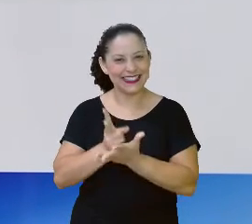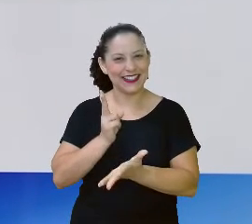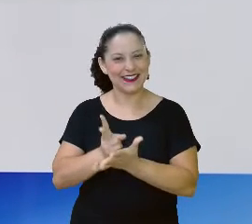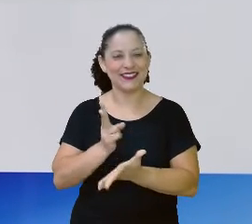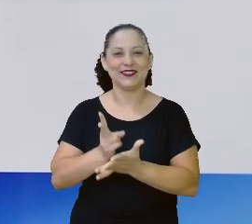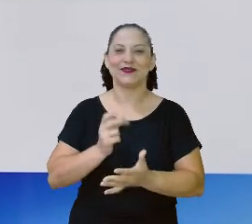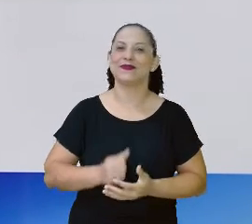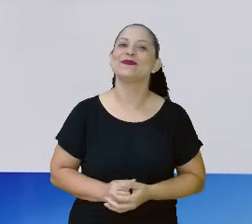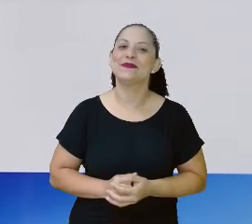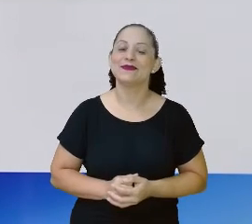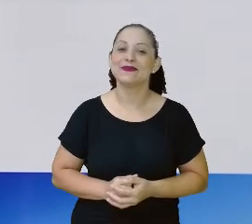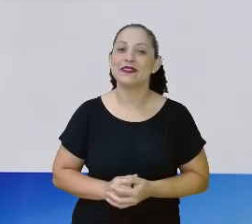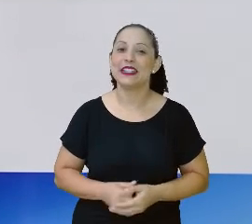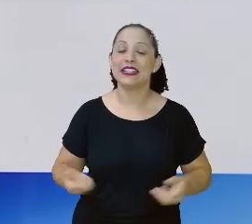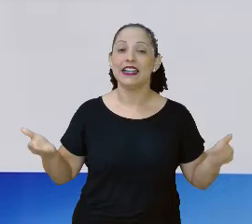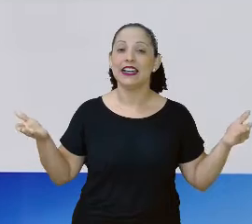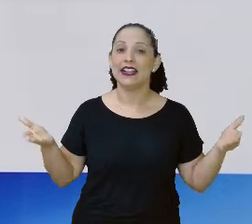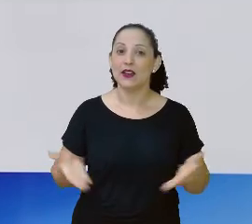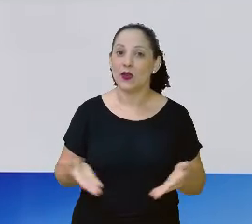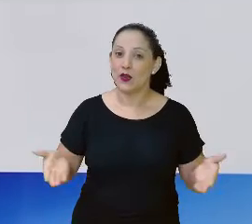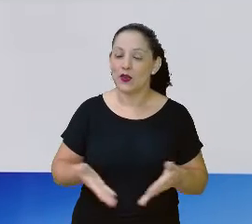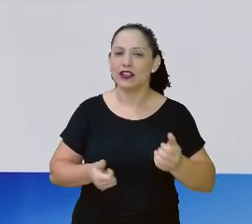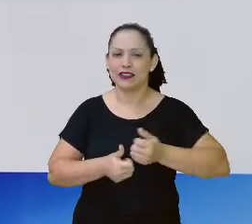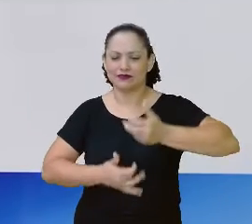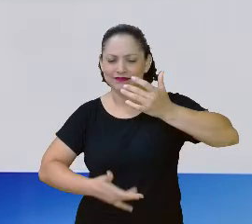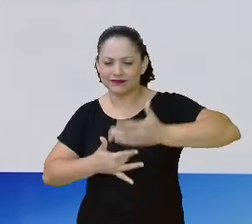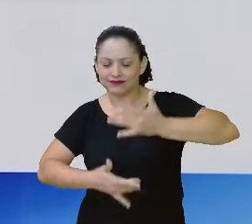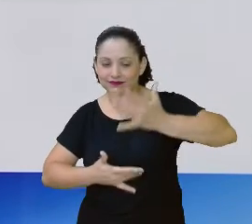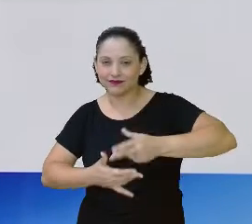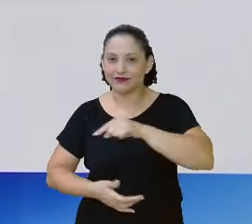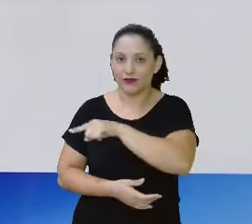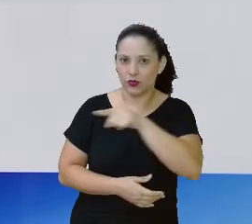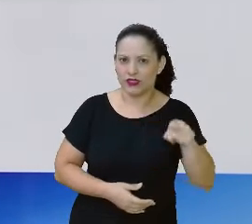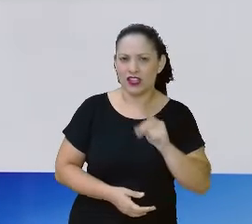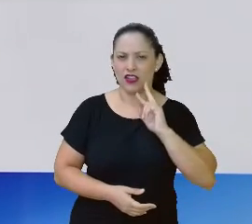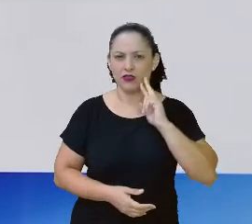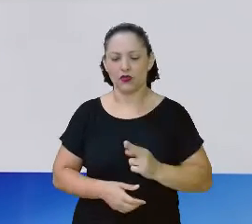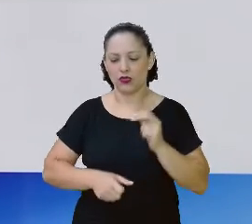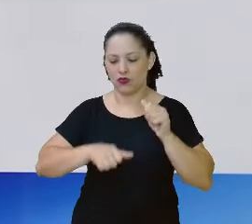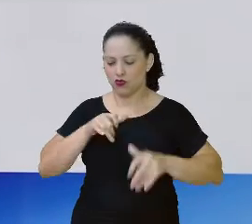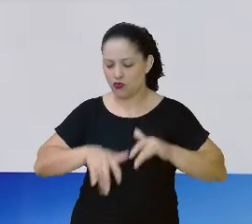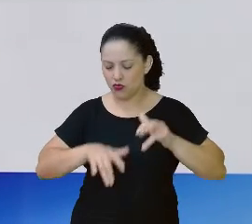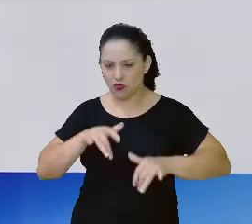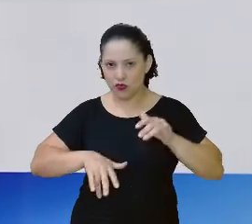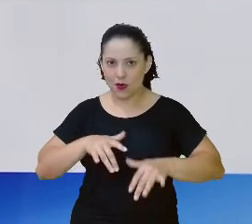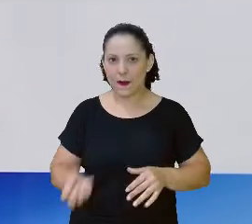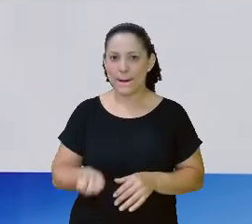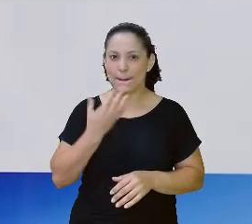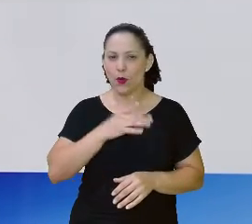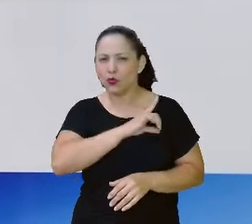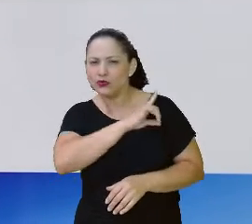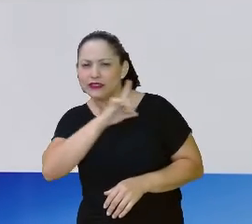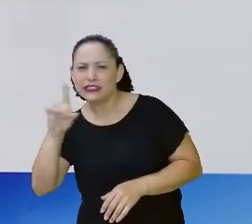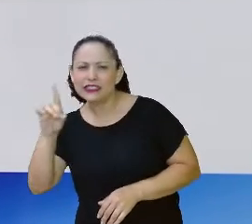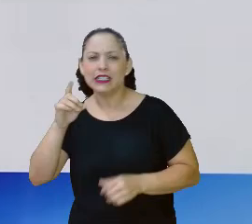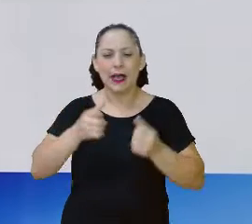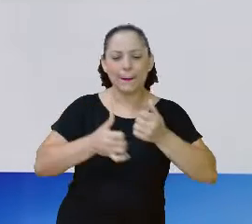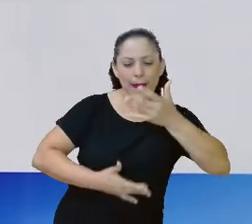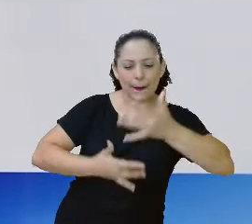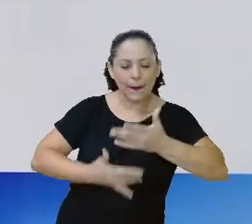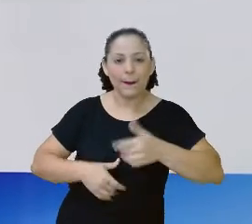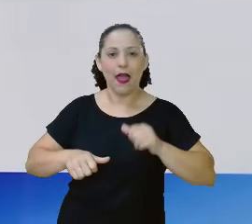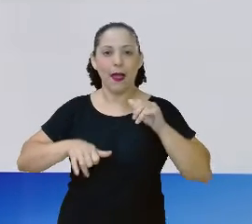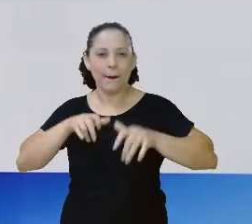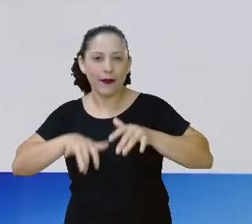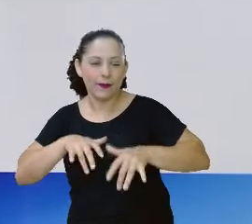Para trazer a tua mensagem, a tua resposta, que eu espero que vocês hoje mandem bom dia, respondam as perguntas e